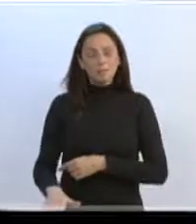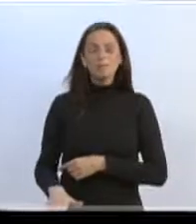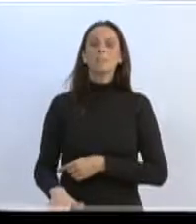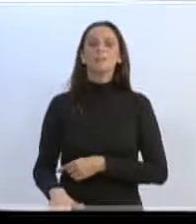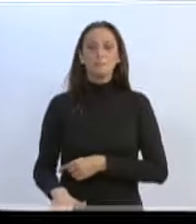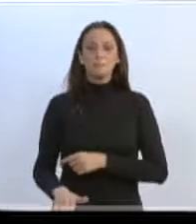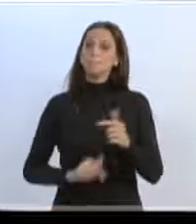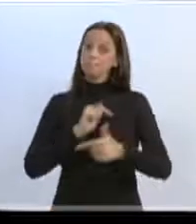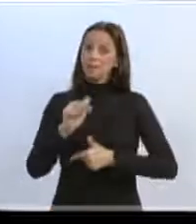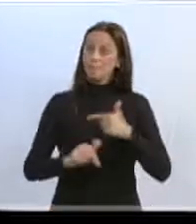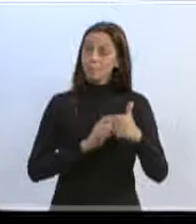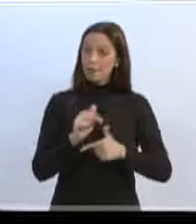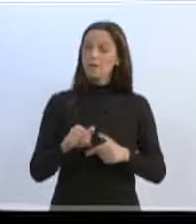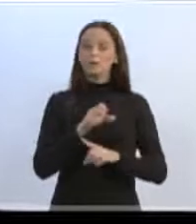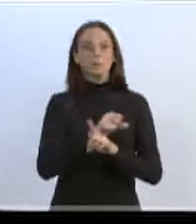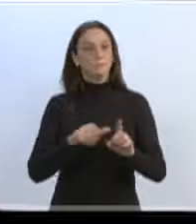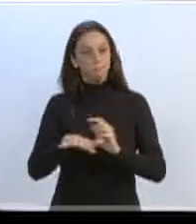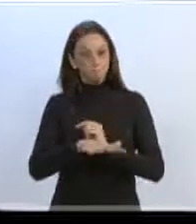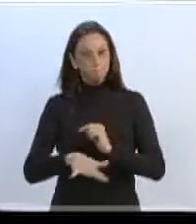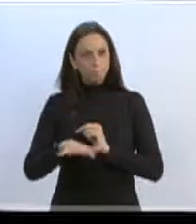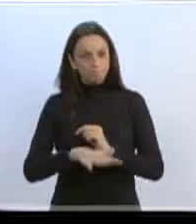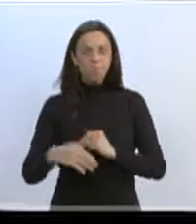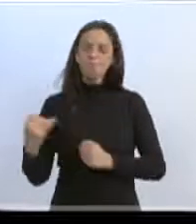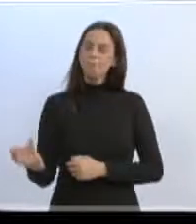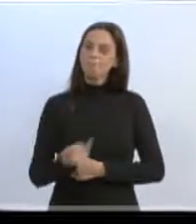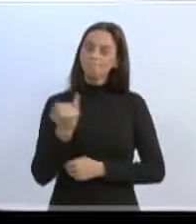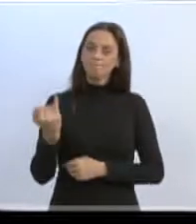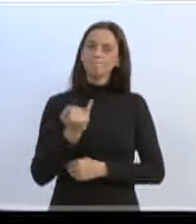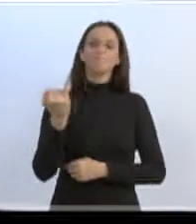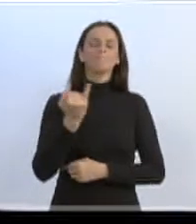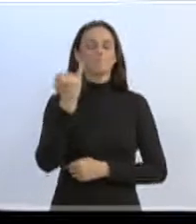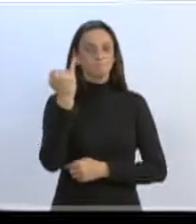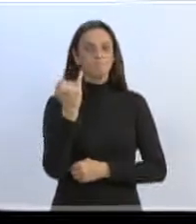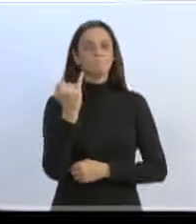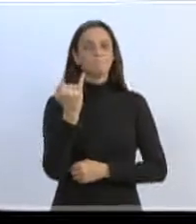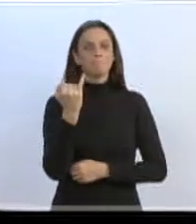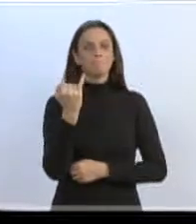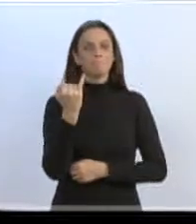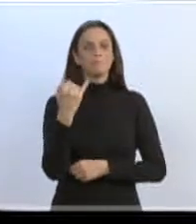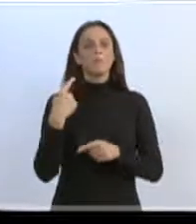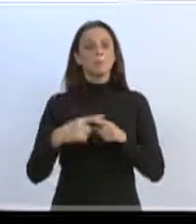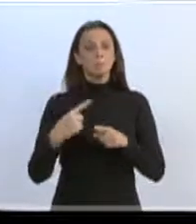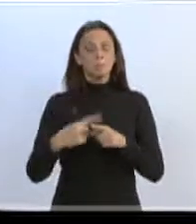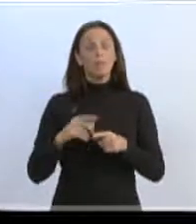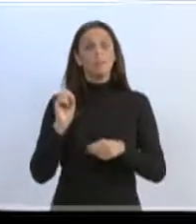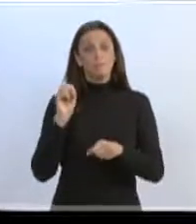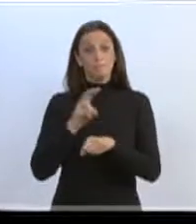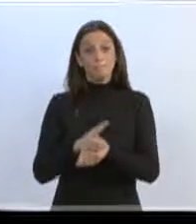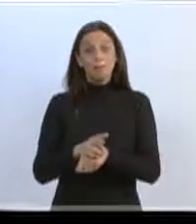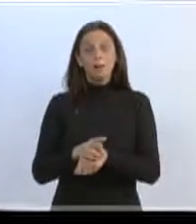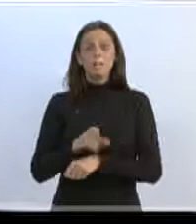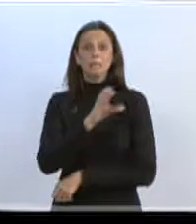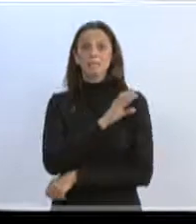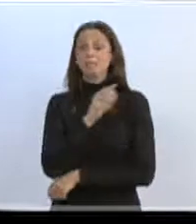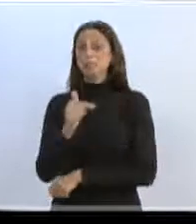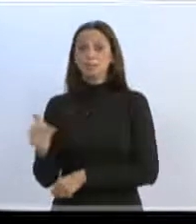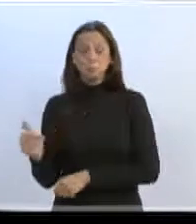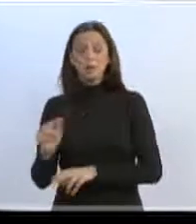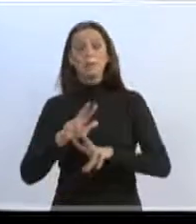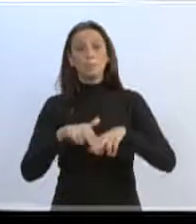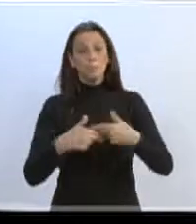dessa forma também um importante trabalho social, em tempos onde faltam muitas vagas em creches públicas em nossa cidade.